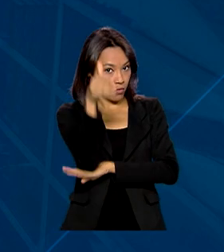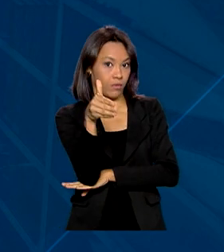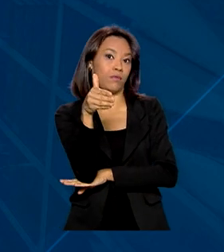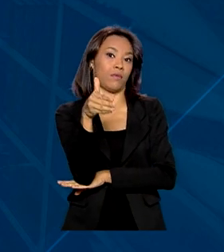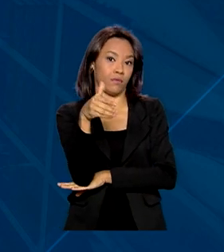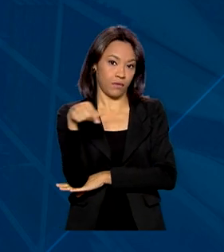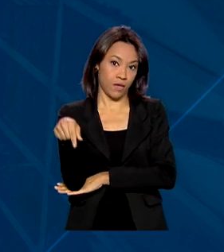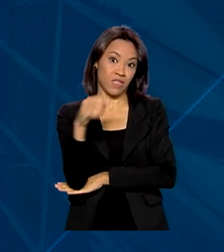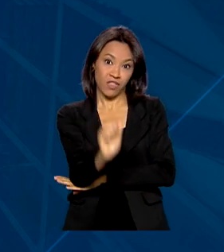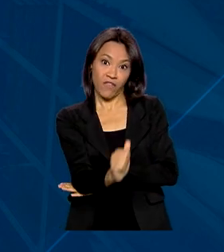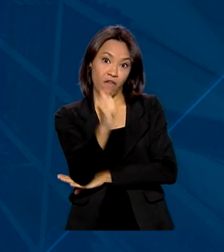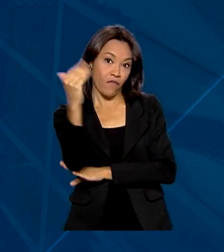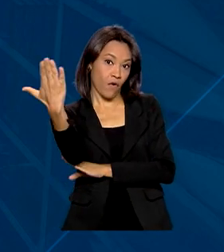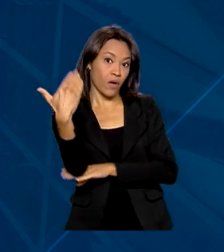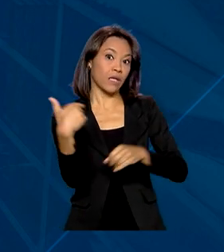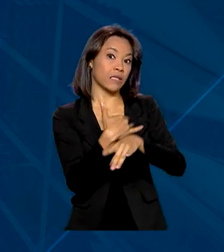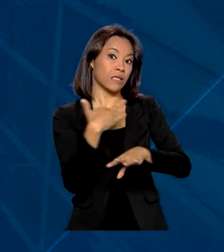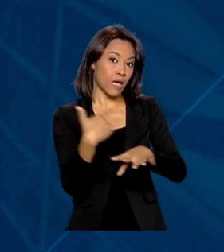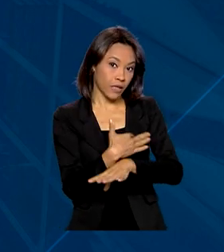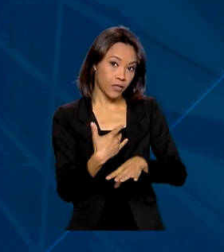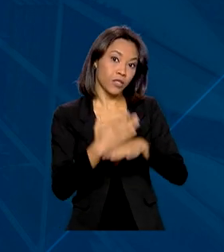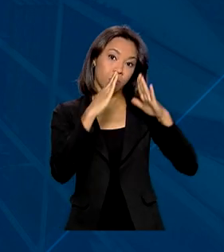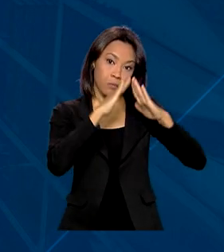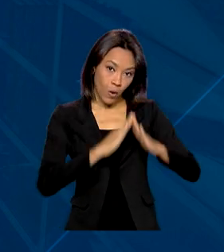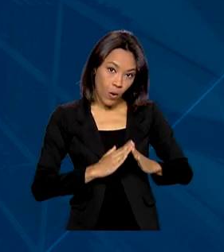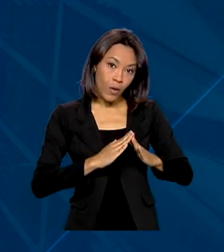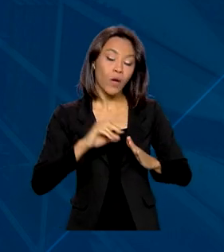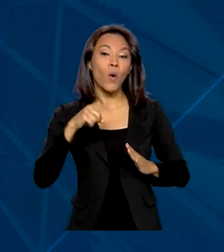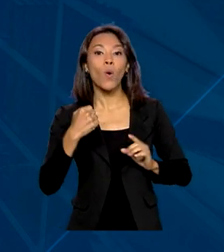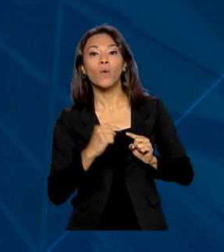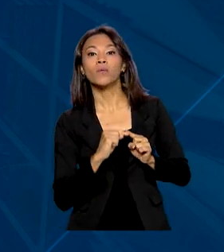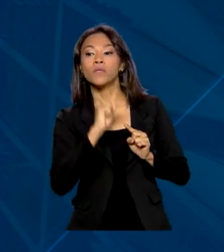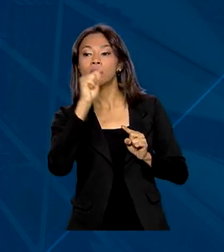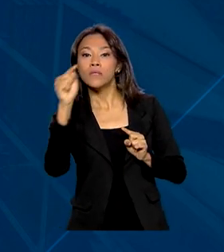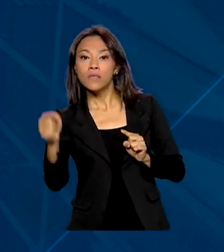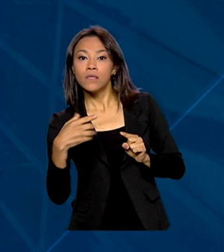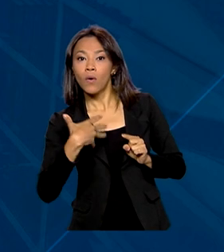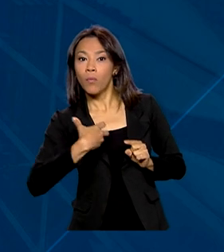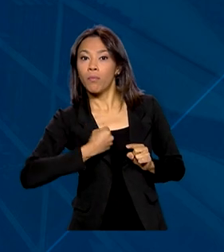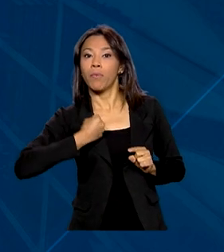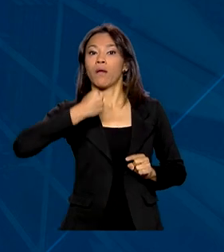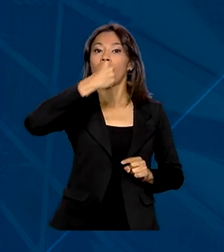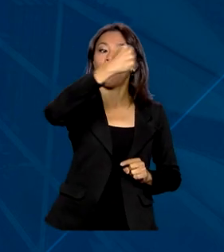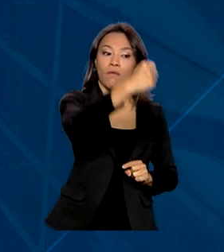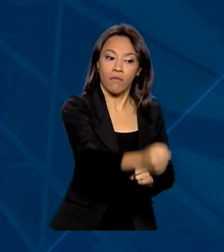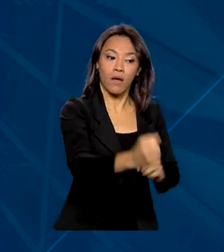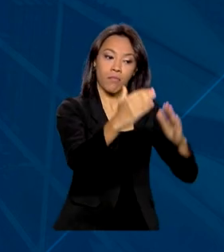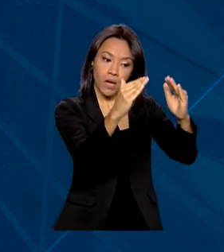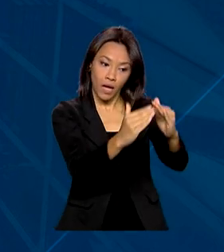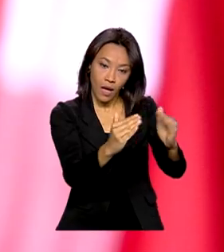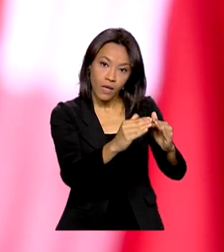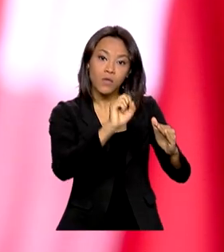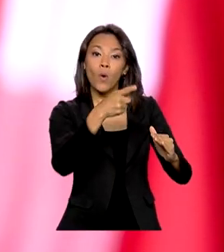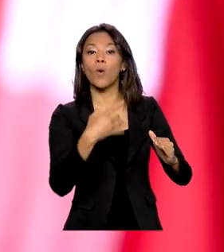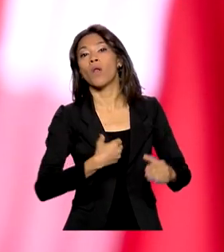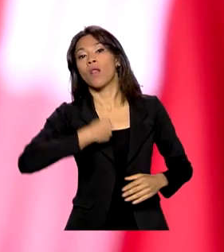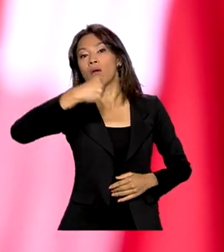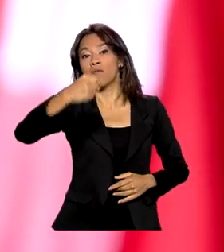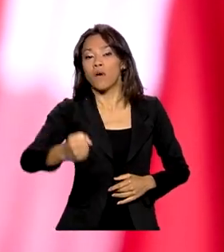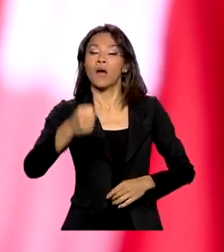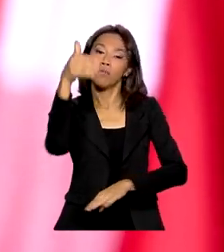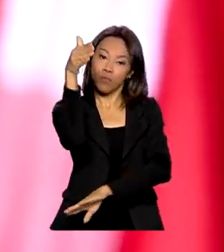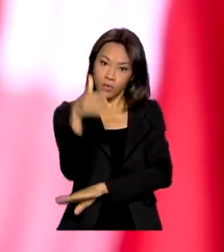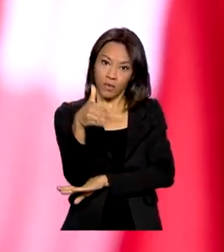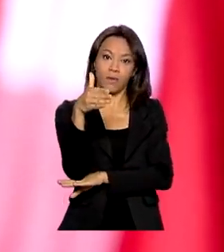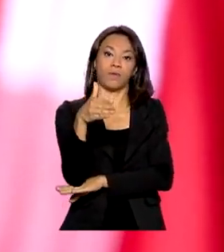se estiver fora da cidade onde mora ou traslado de ida e volta para sua casa ou local de hospedagem. E caso a